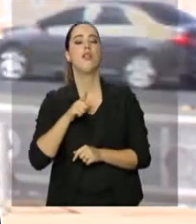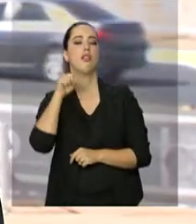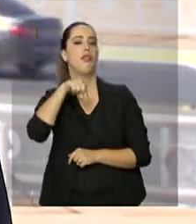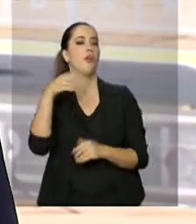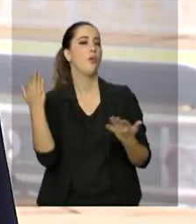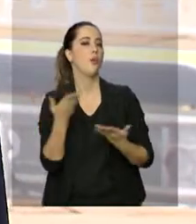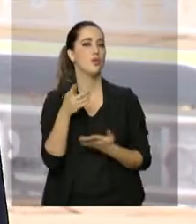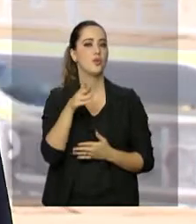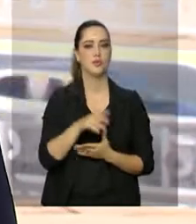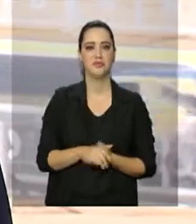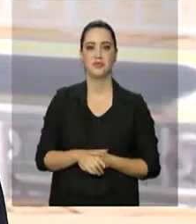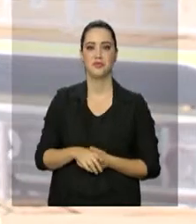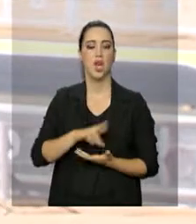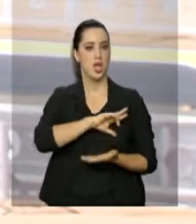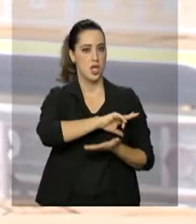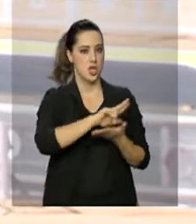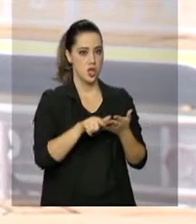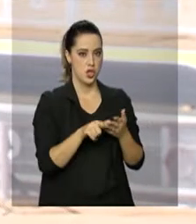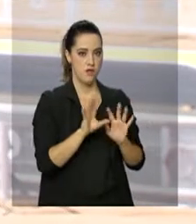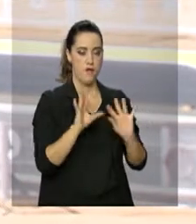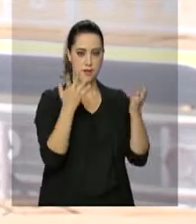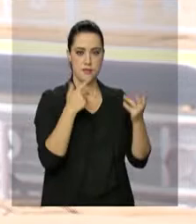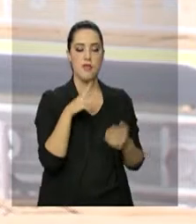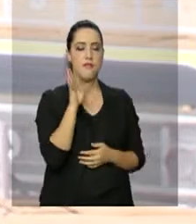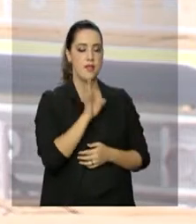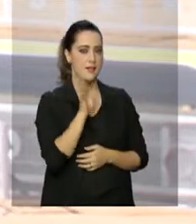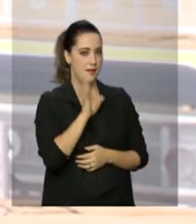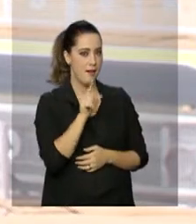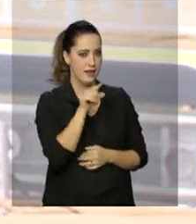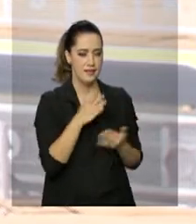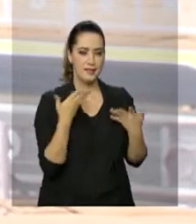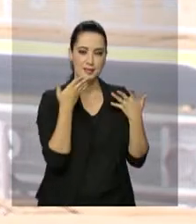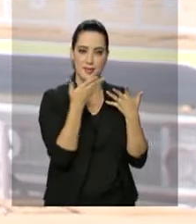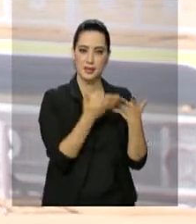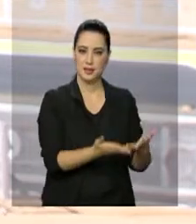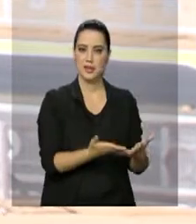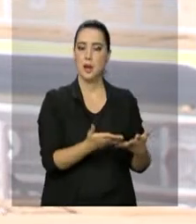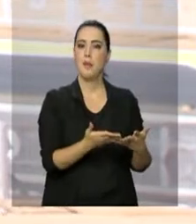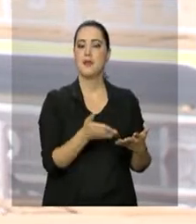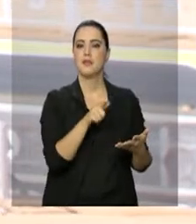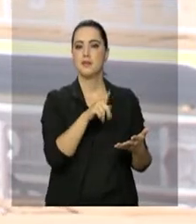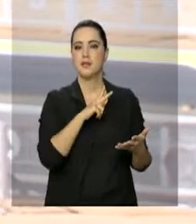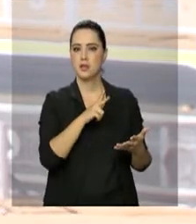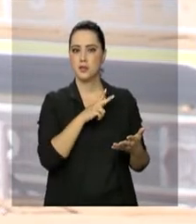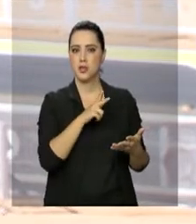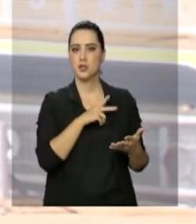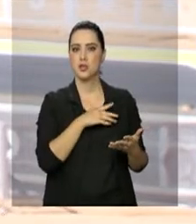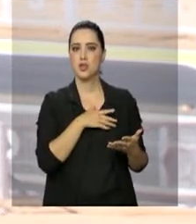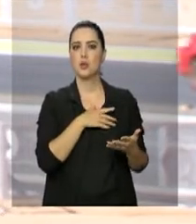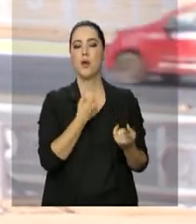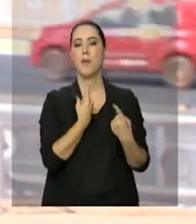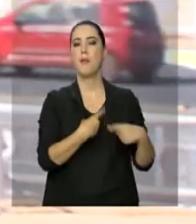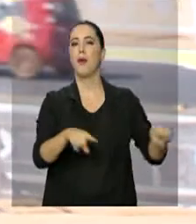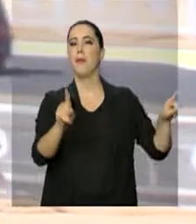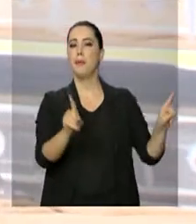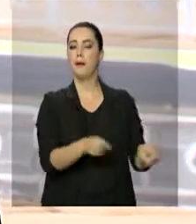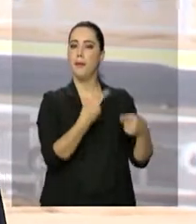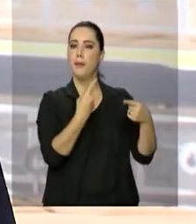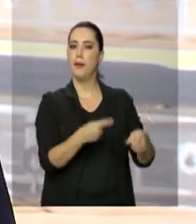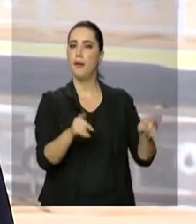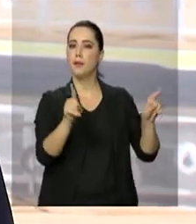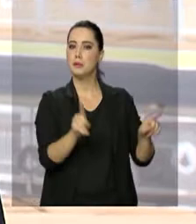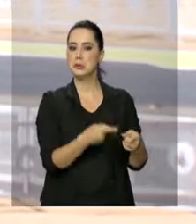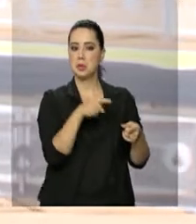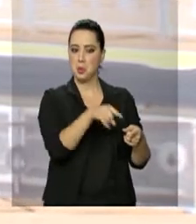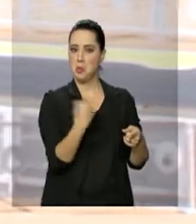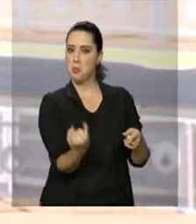bastante legais, dentre eles, uma participação em particular da banda marcial do Corpo de Fuzileiros Navais, uma